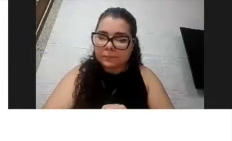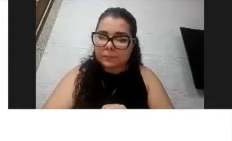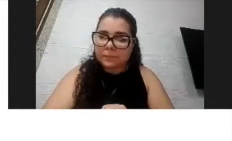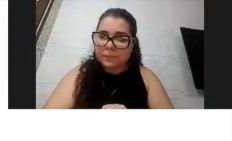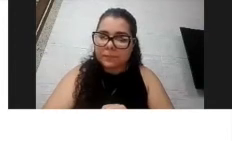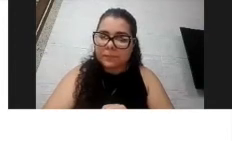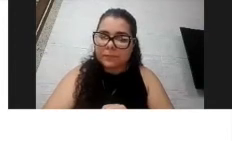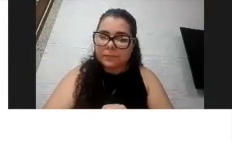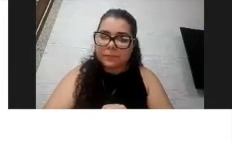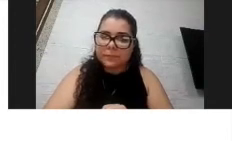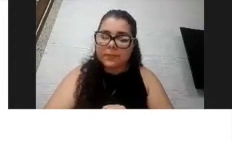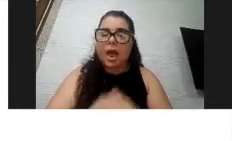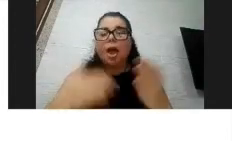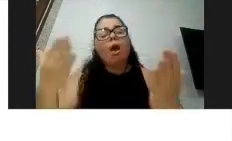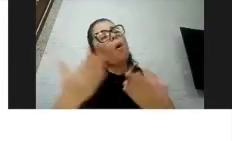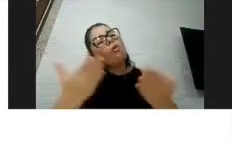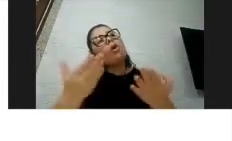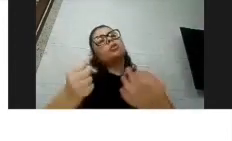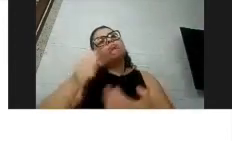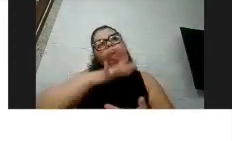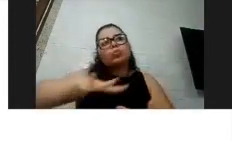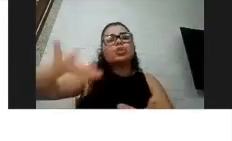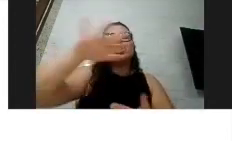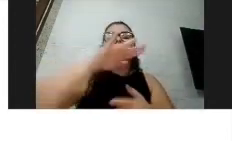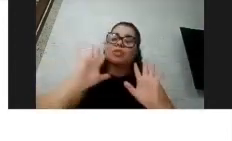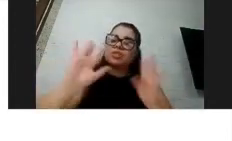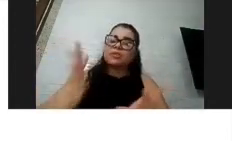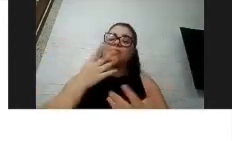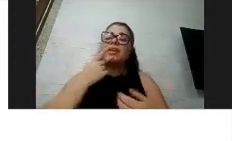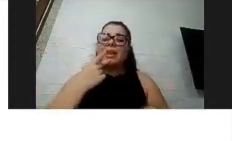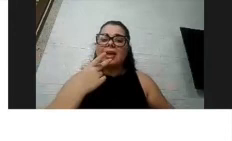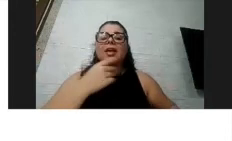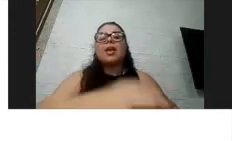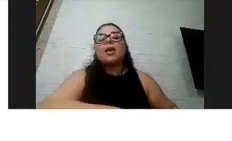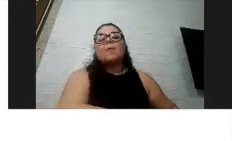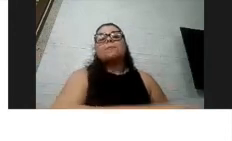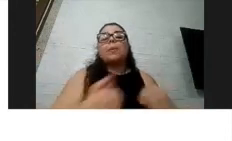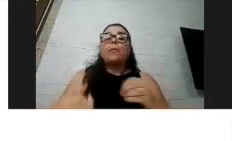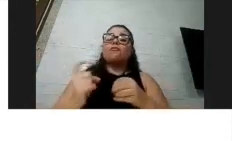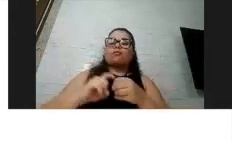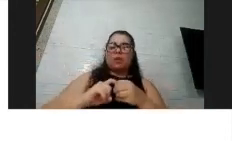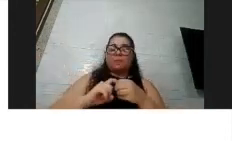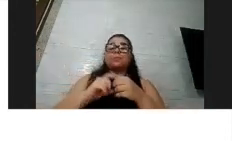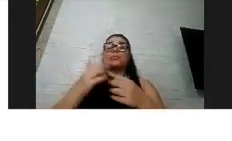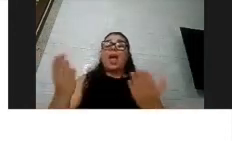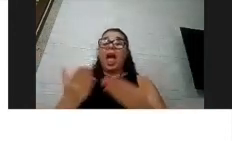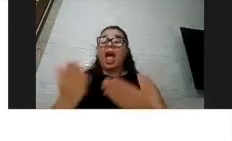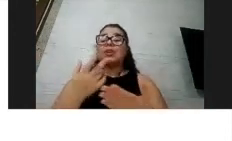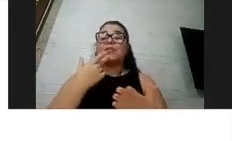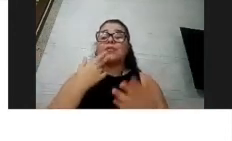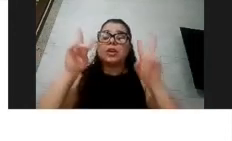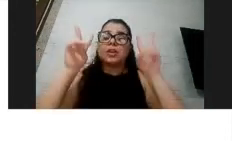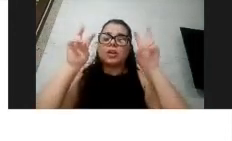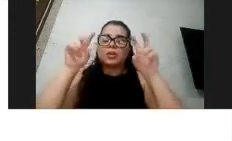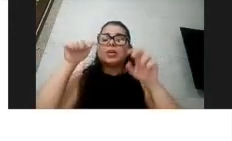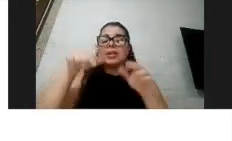Então, agora, assim, o geral, eu já falei, daí a gente pode retomar, eu vou falar um pouquinho aqui desse